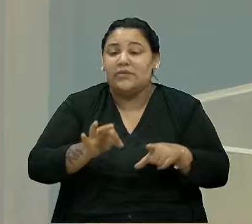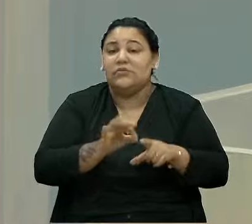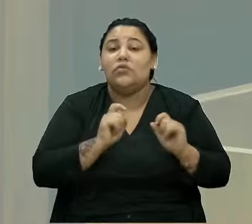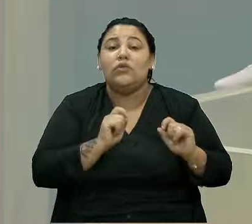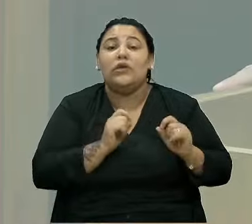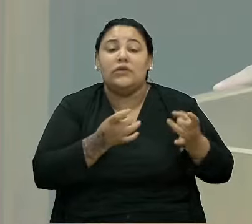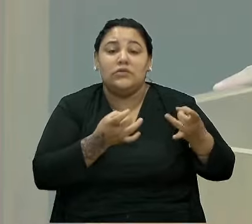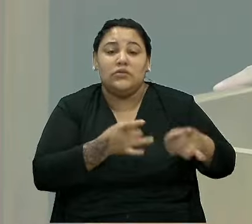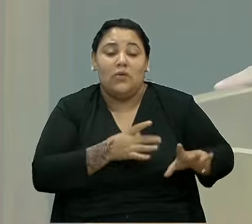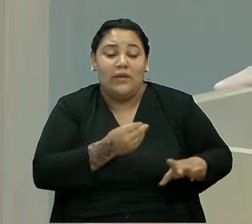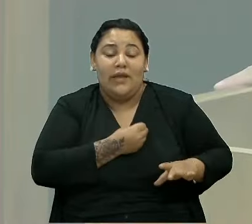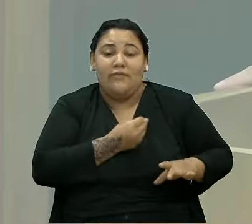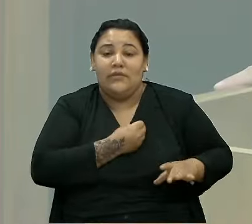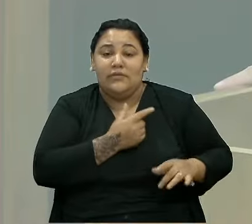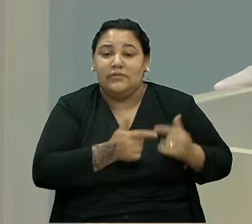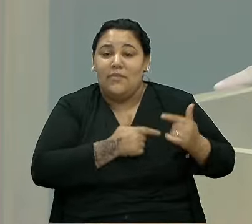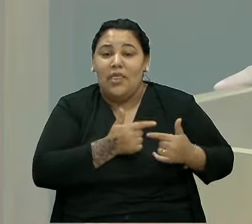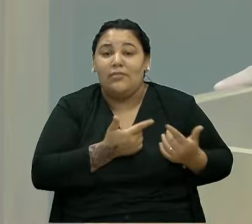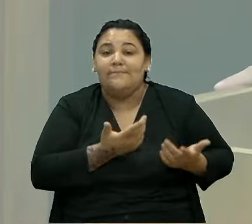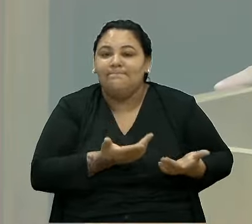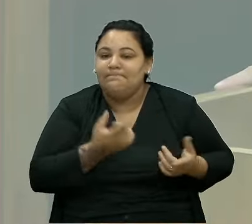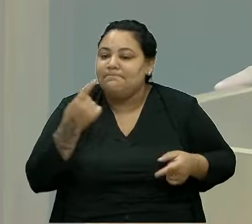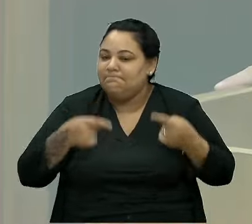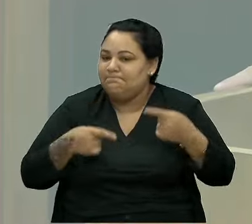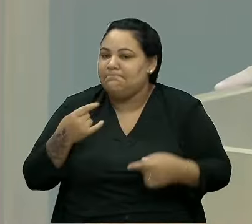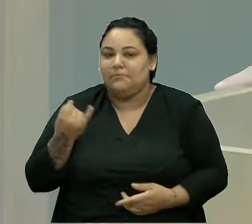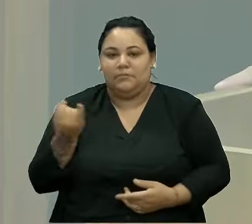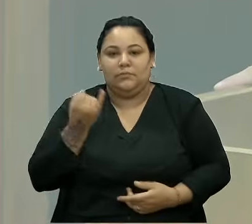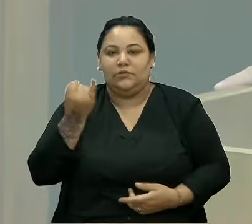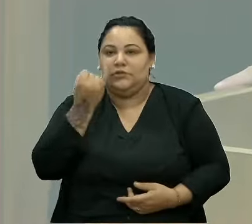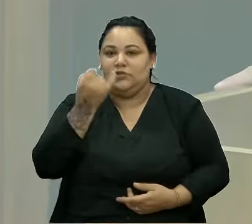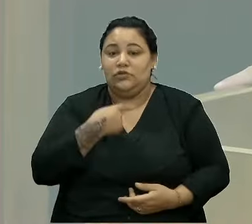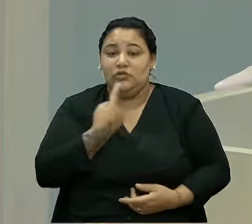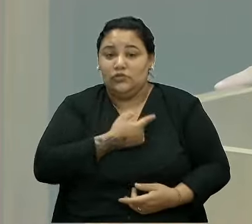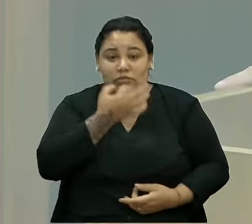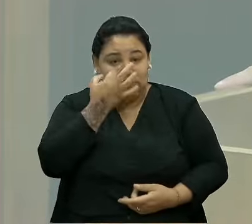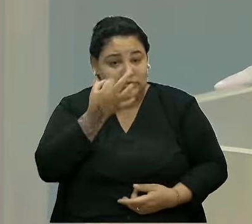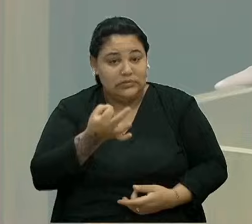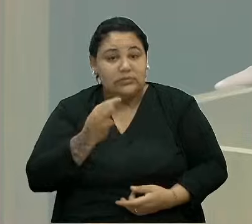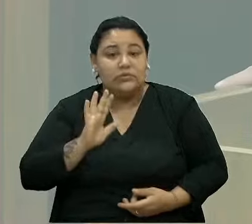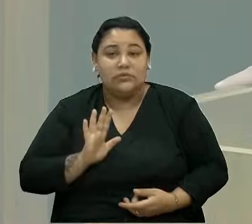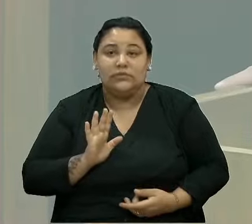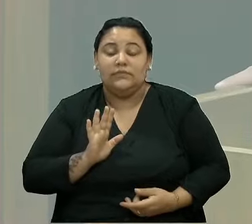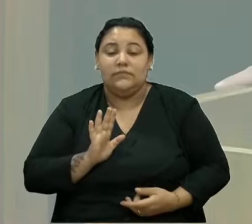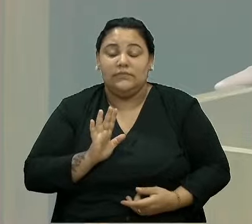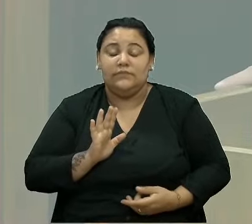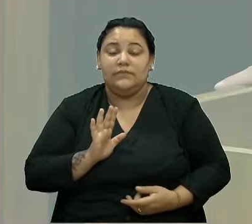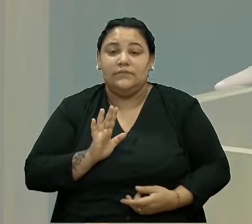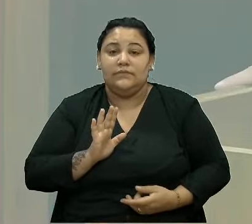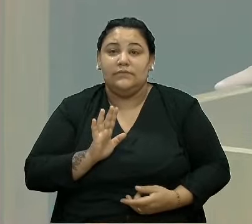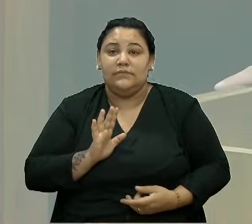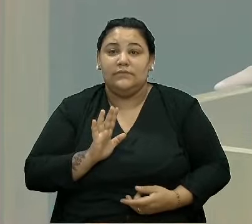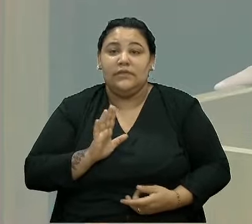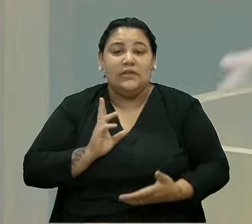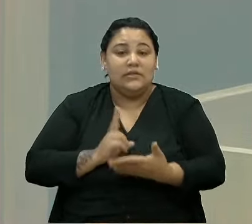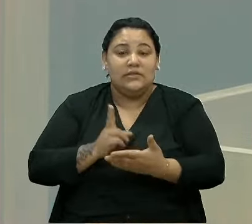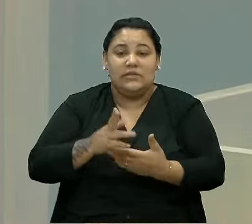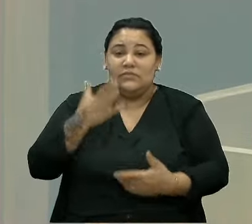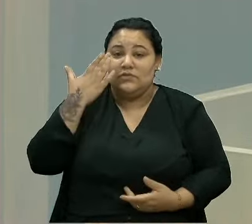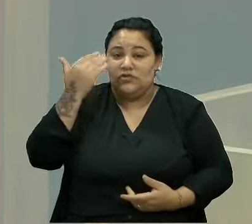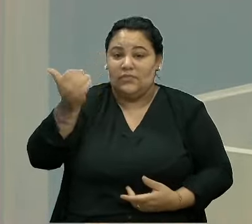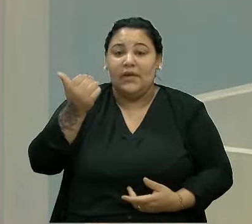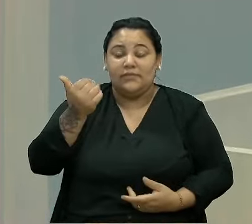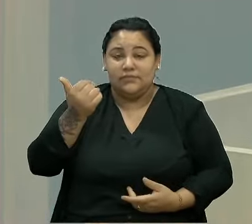vida desse trabalhador. Então, discussão importante e nós estaremos atentos e sempre que chamados nos inúmeros